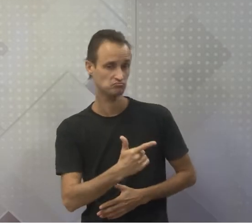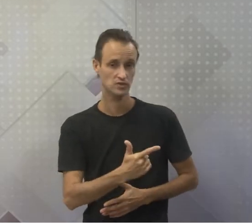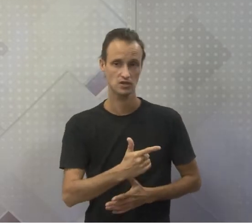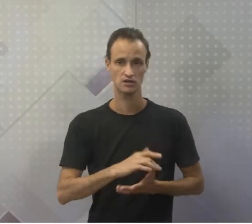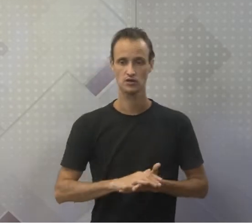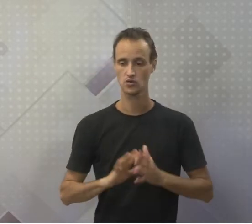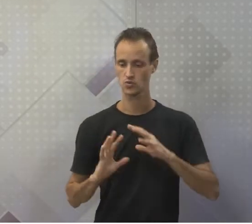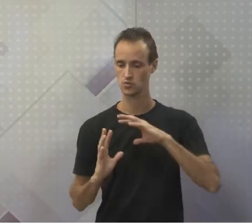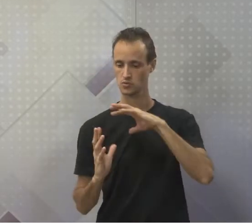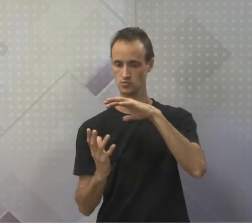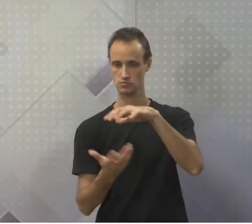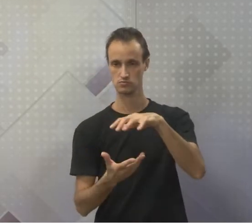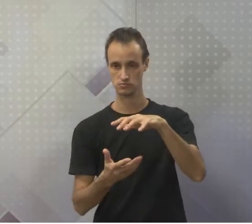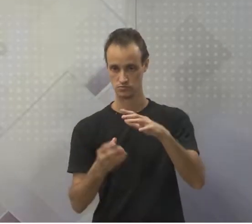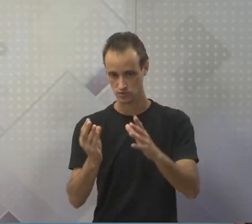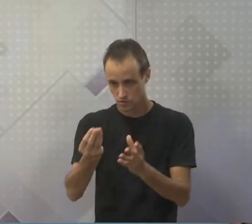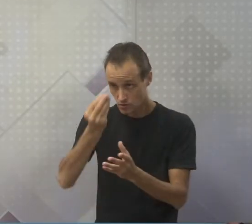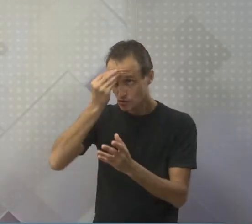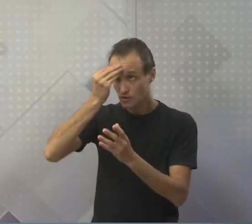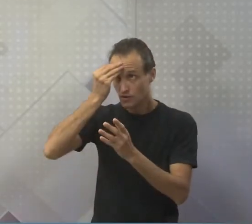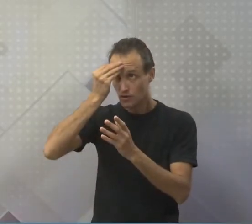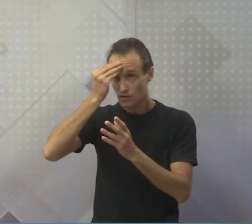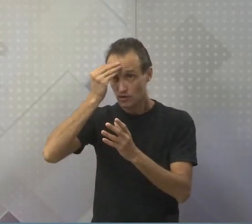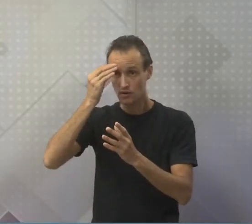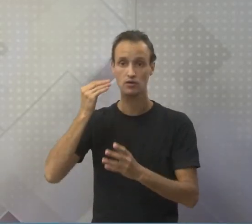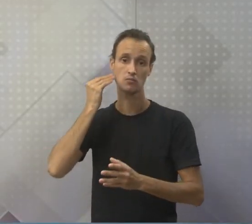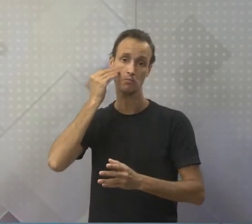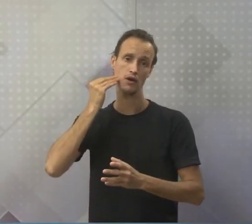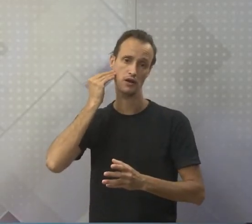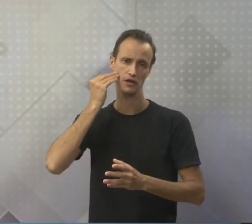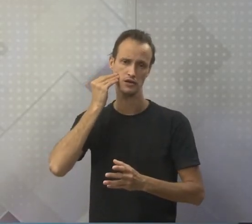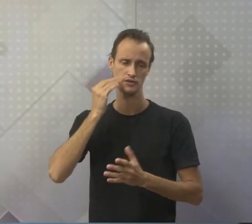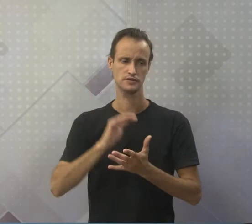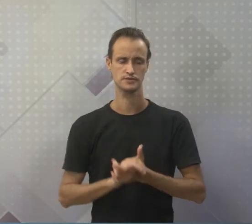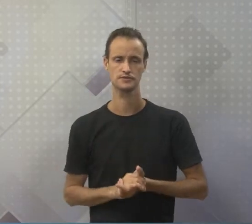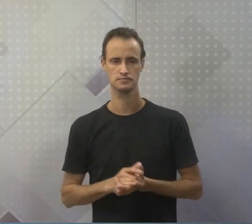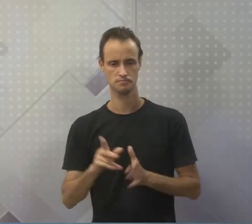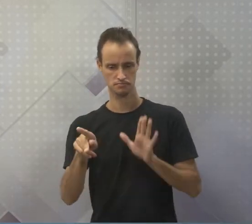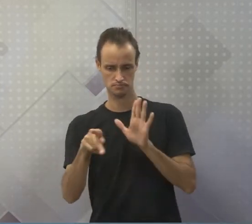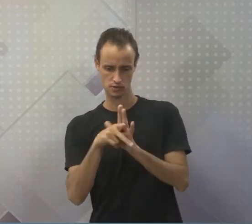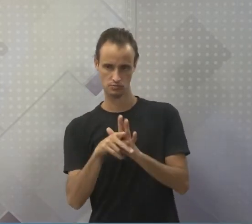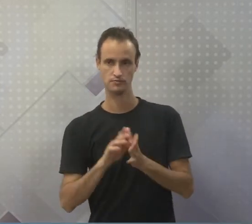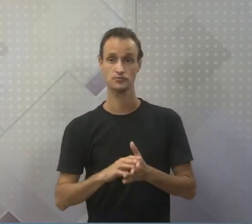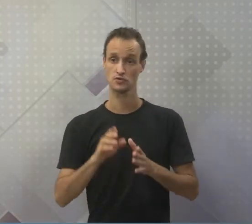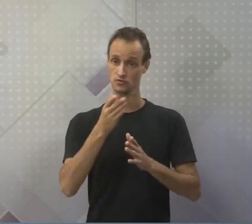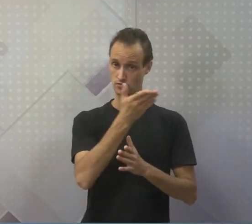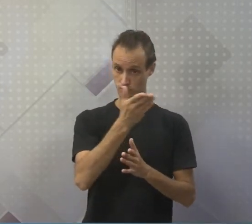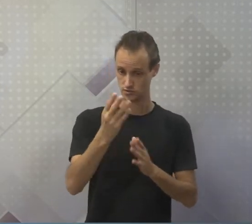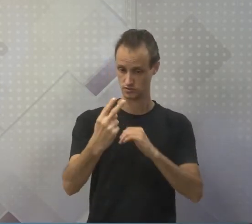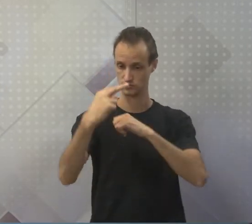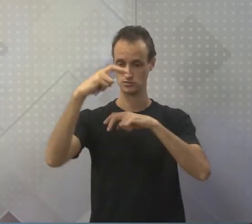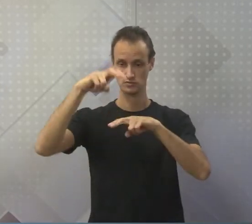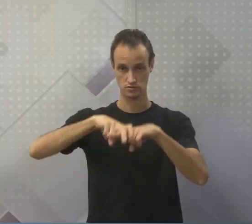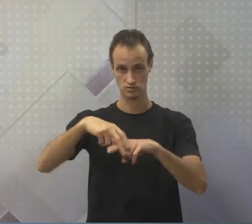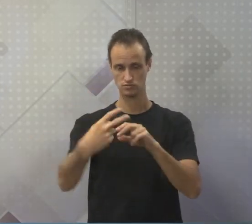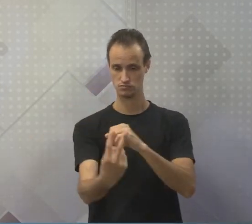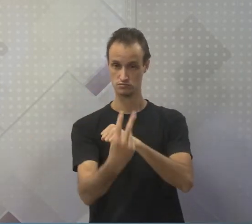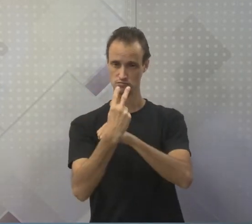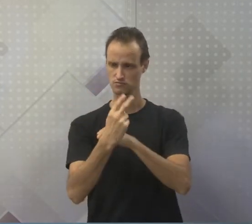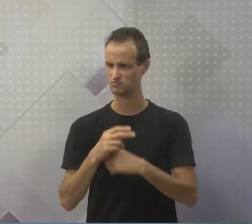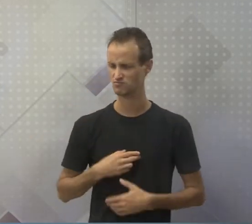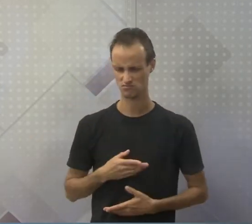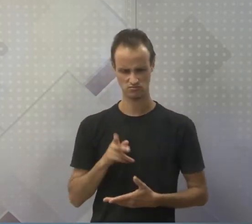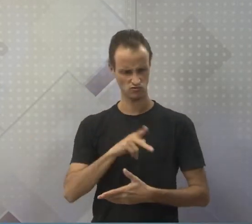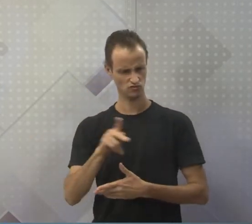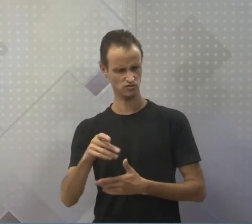resume no tamanho do seu saber. Ou seja, a partir do momento que você está aí assistindo a minha aula e diz assim, essas teorias